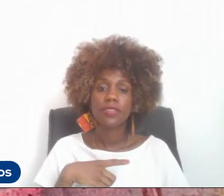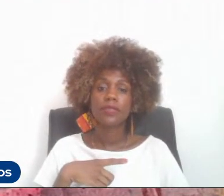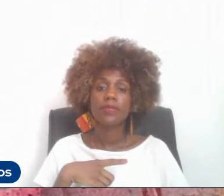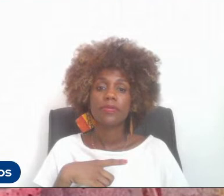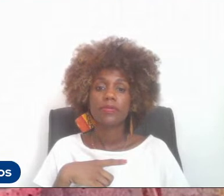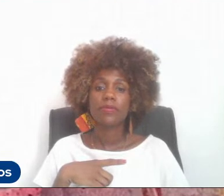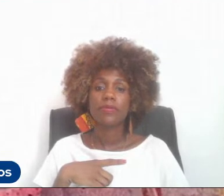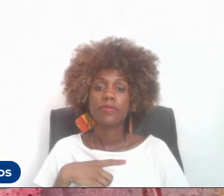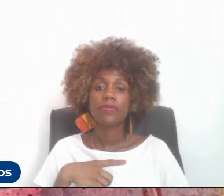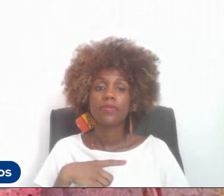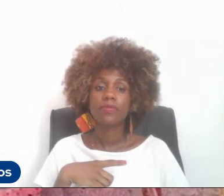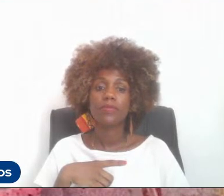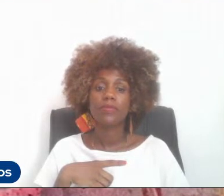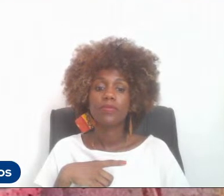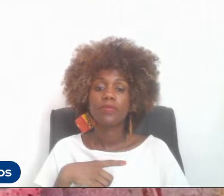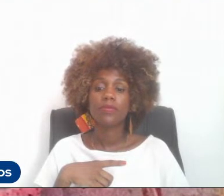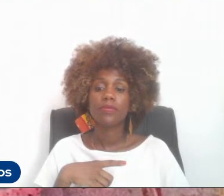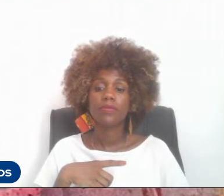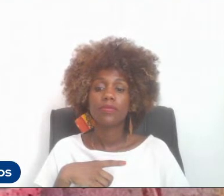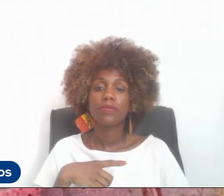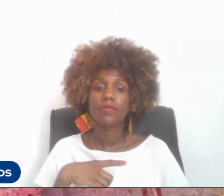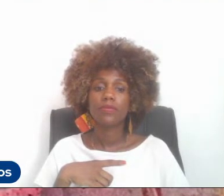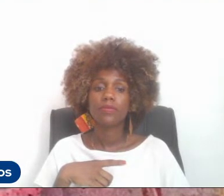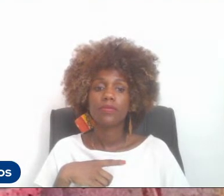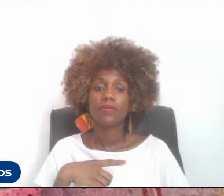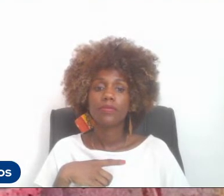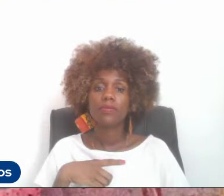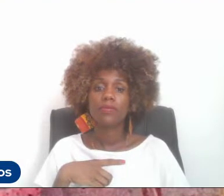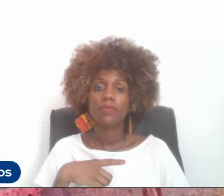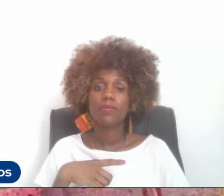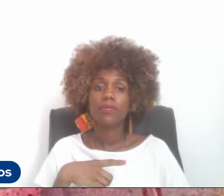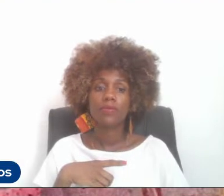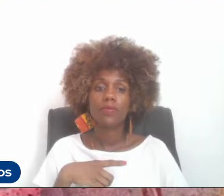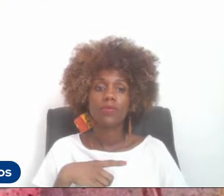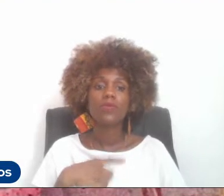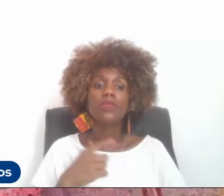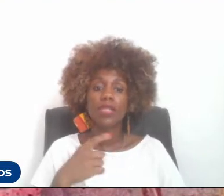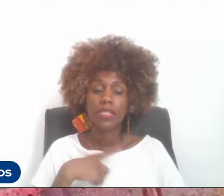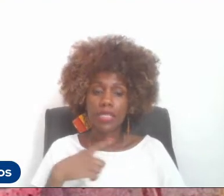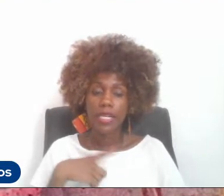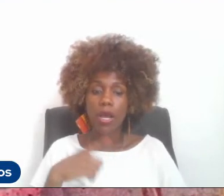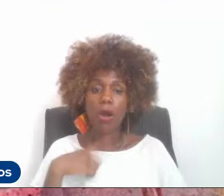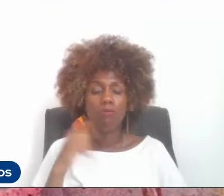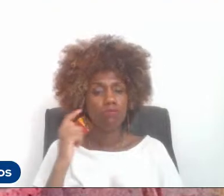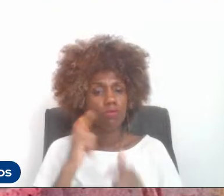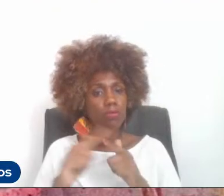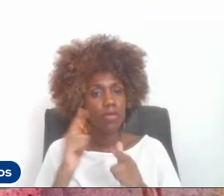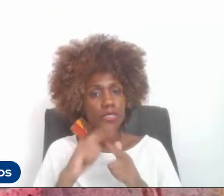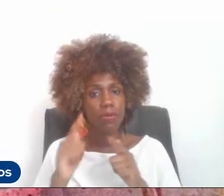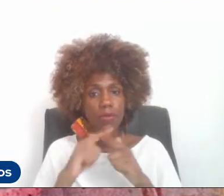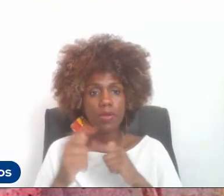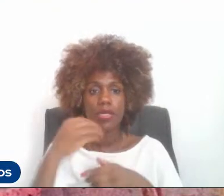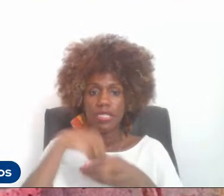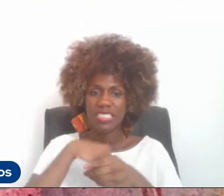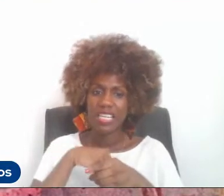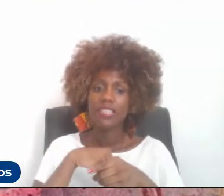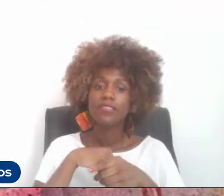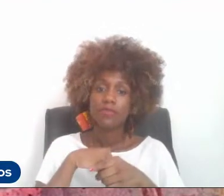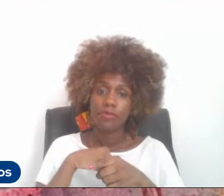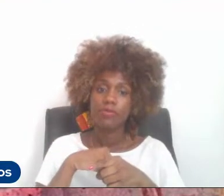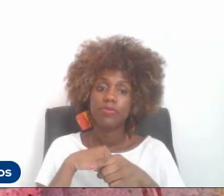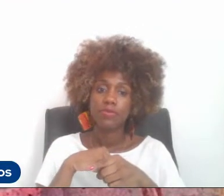também com uma crise interna muito grande, onde eu vi uma